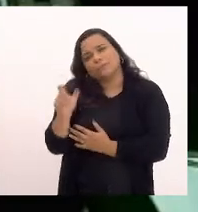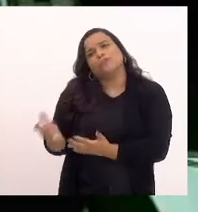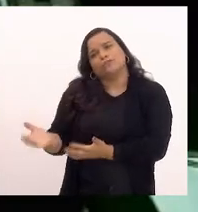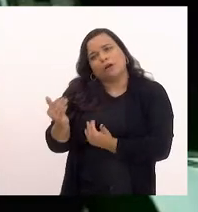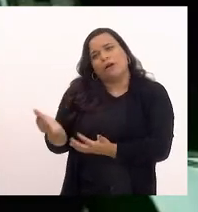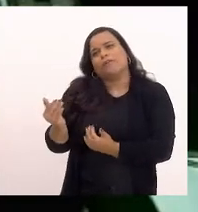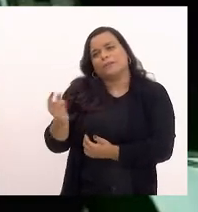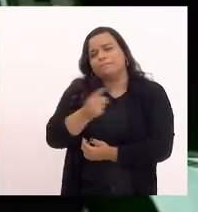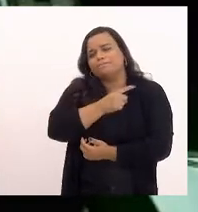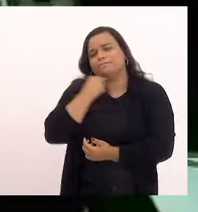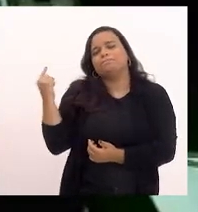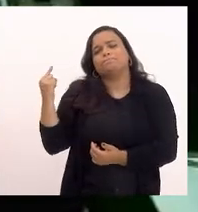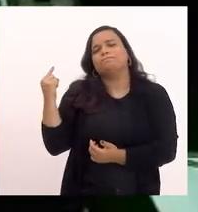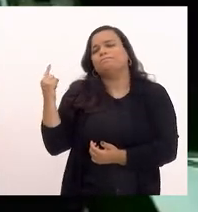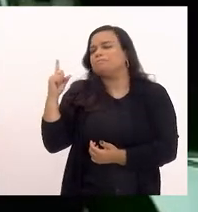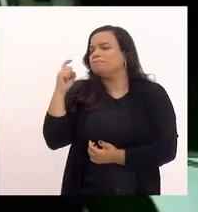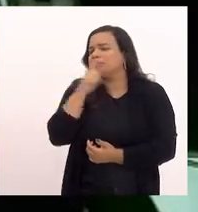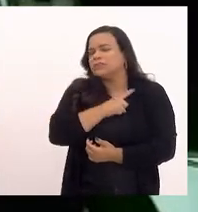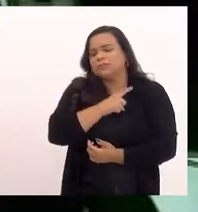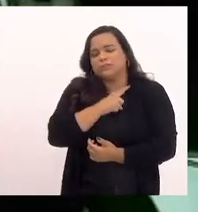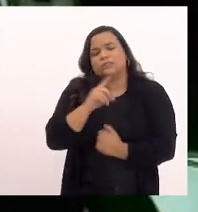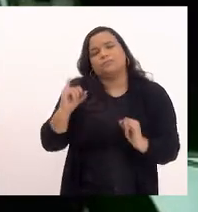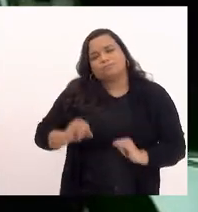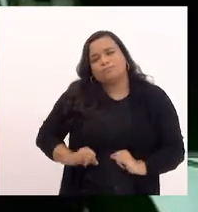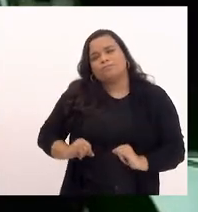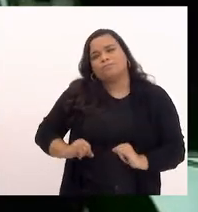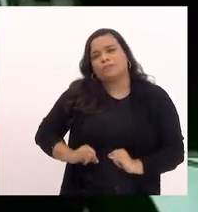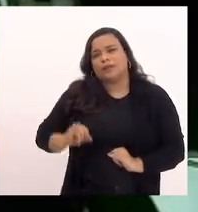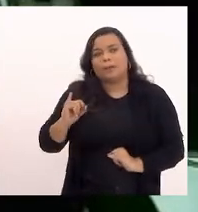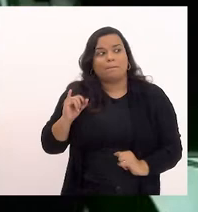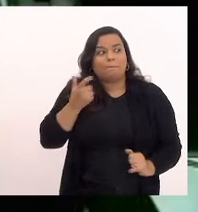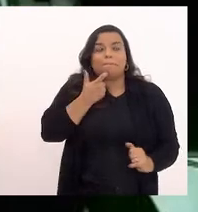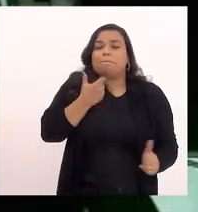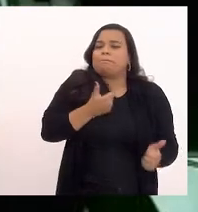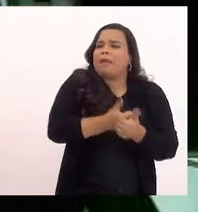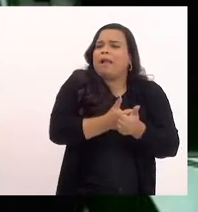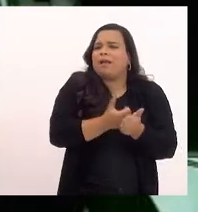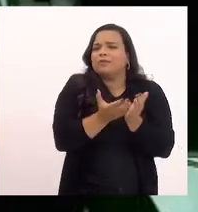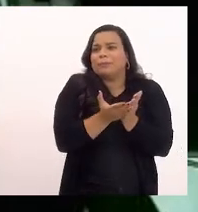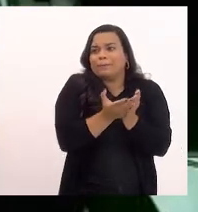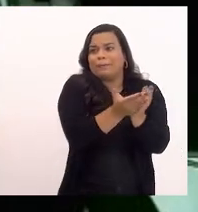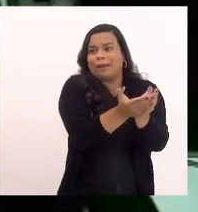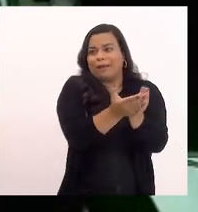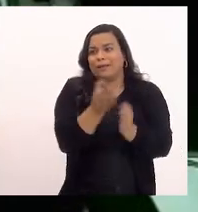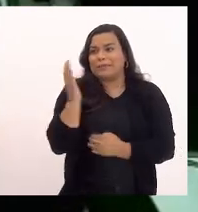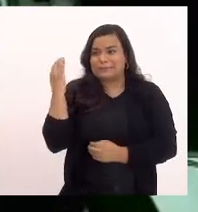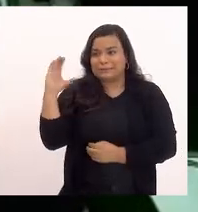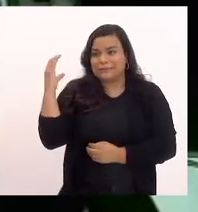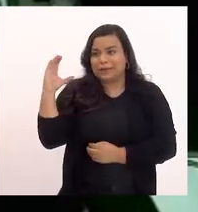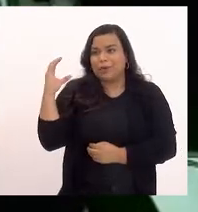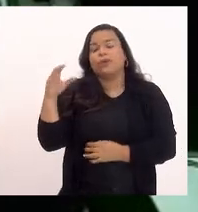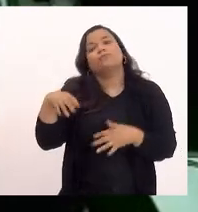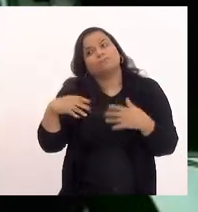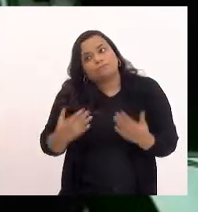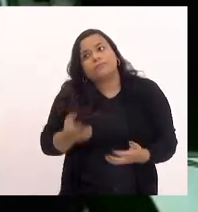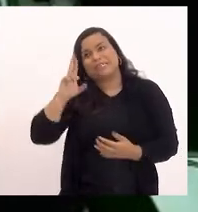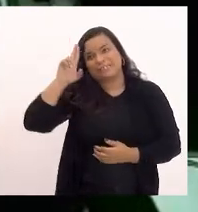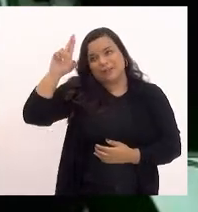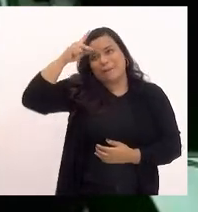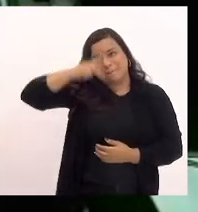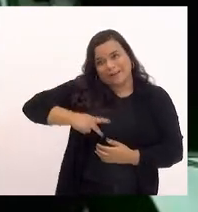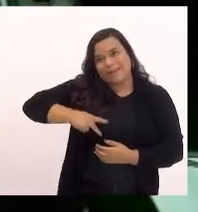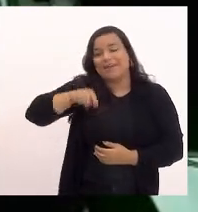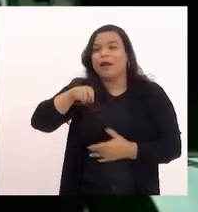barbaramente ali próximo às barcas de Niterói então senhora presidenta essa comitiva vai poder